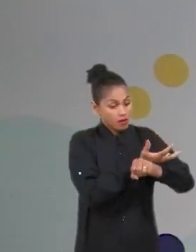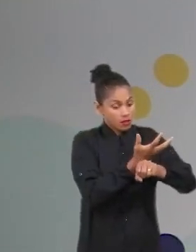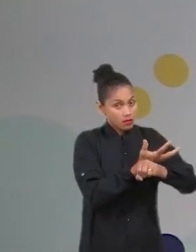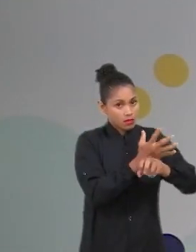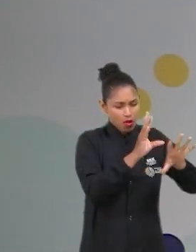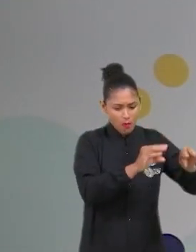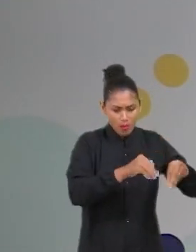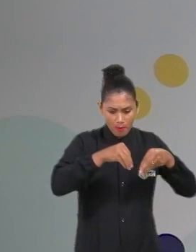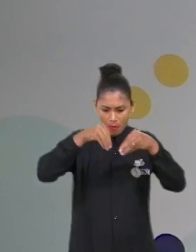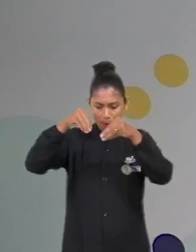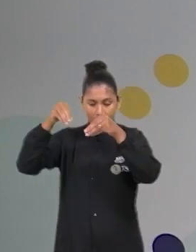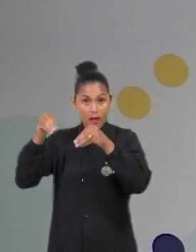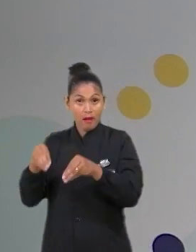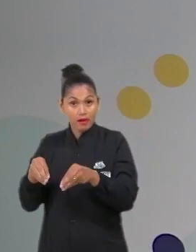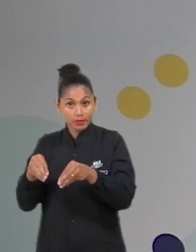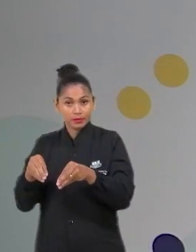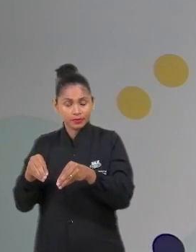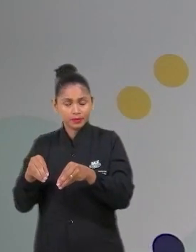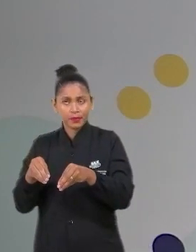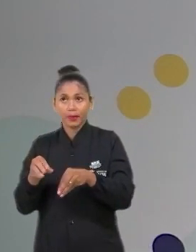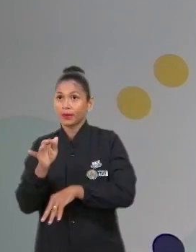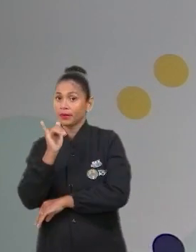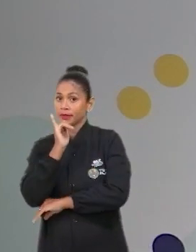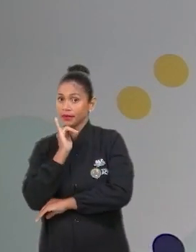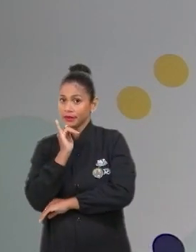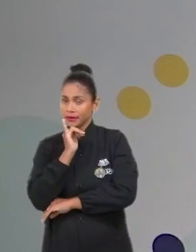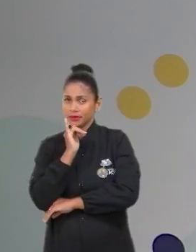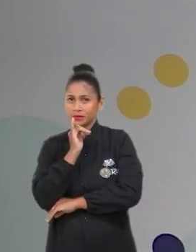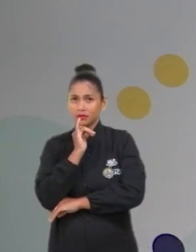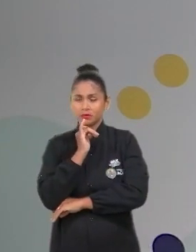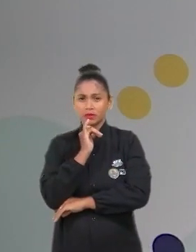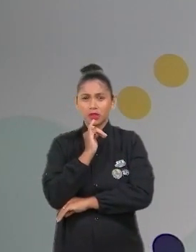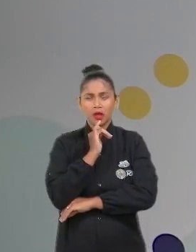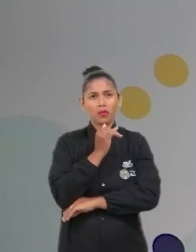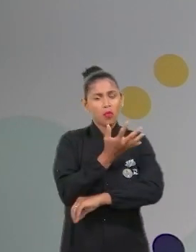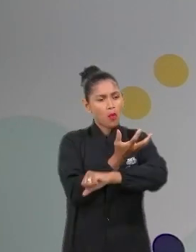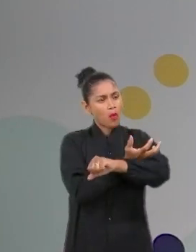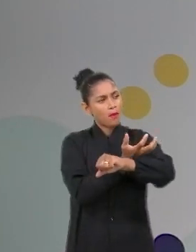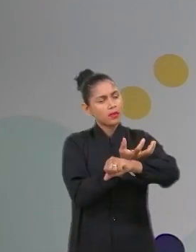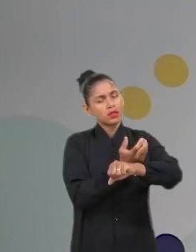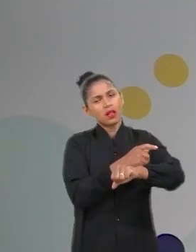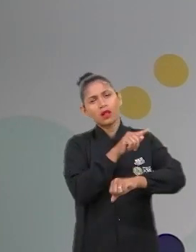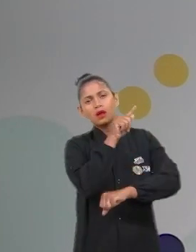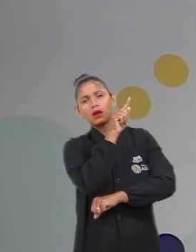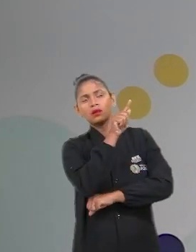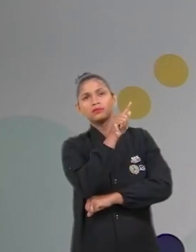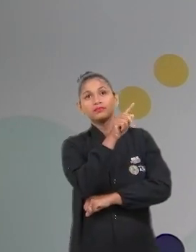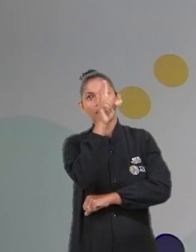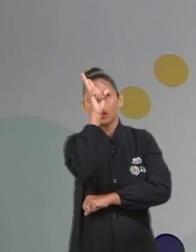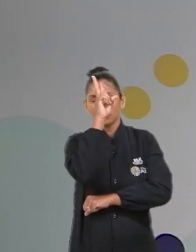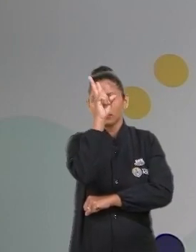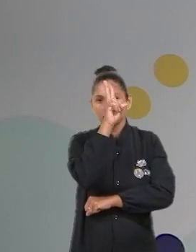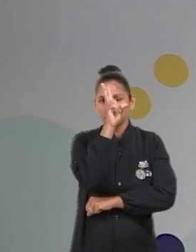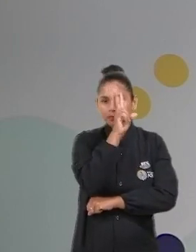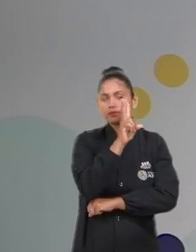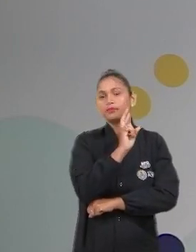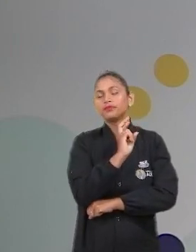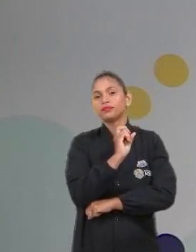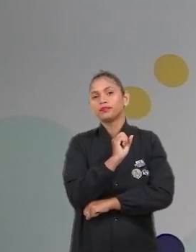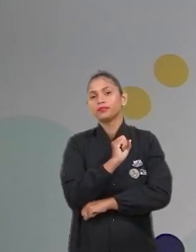para cá. Então, vou trazer uma espécie lá. Eu lembro aqui de